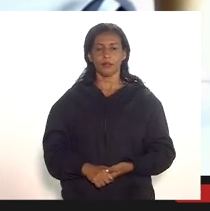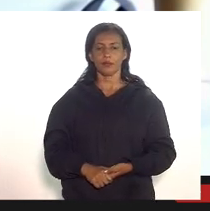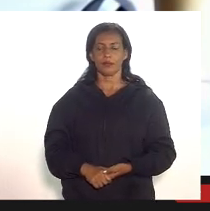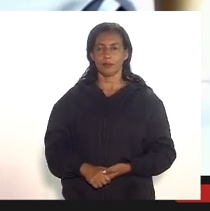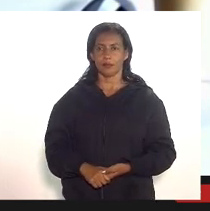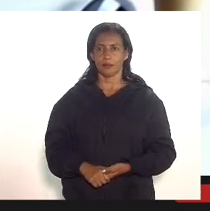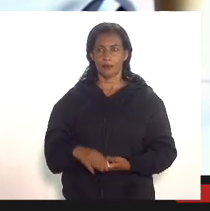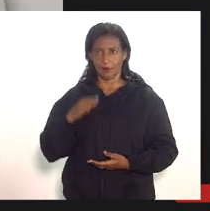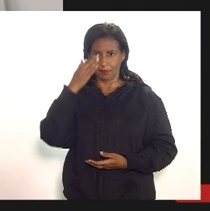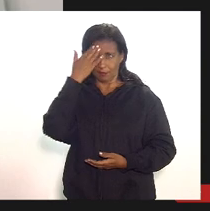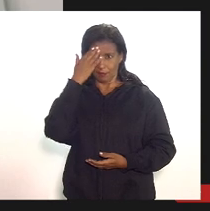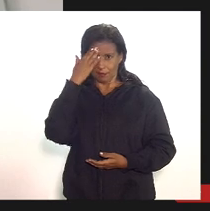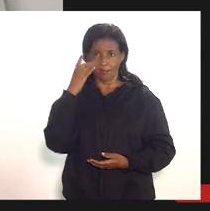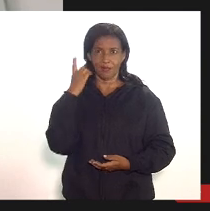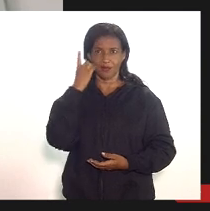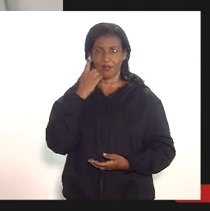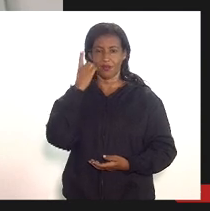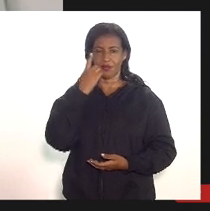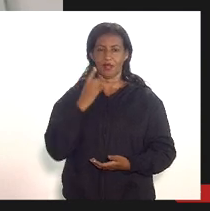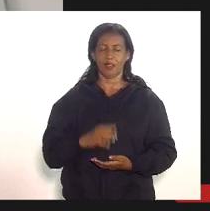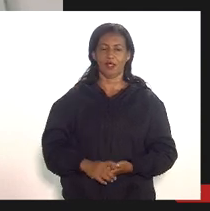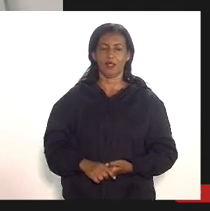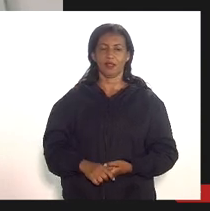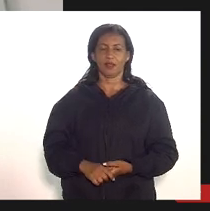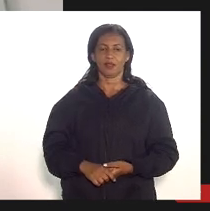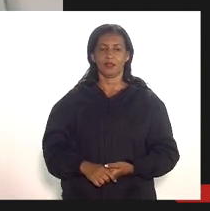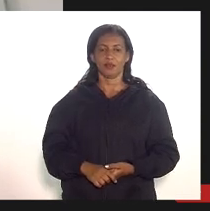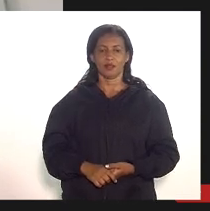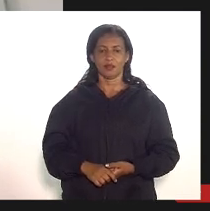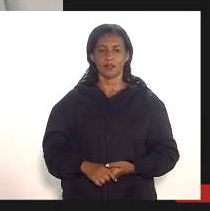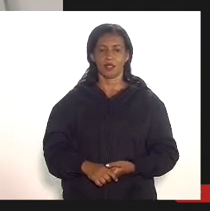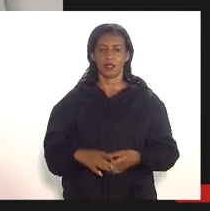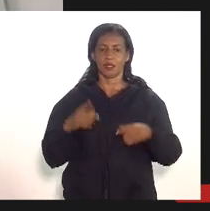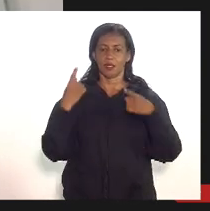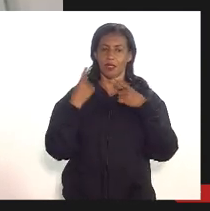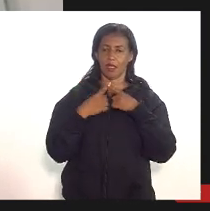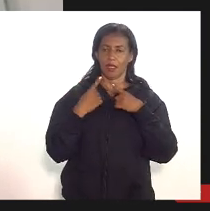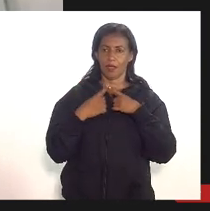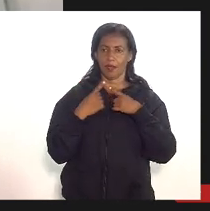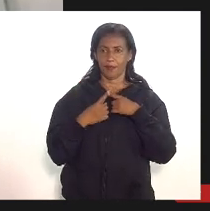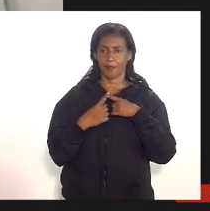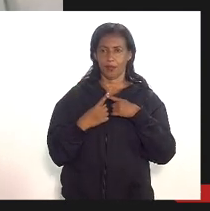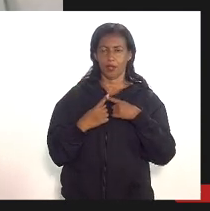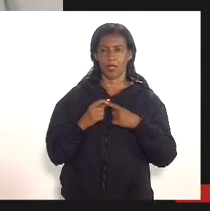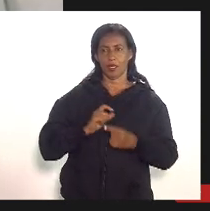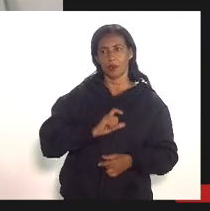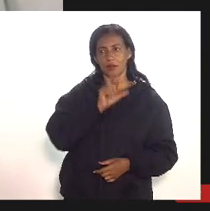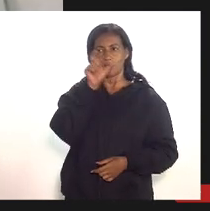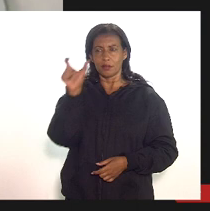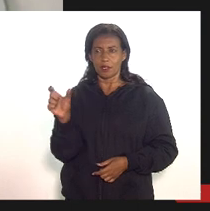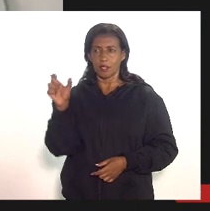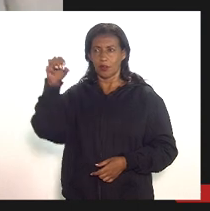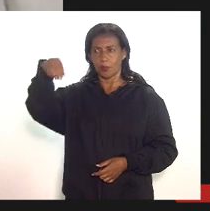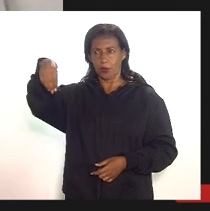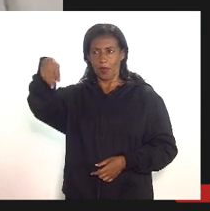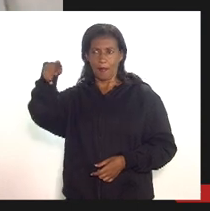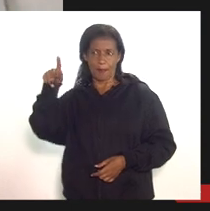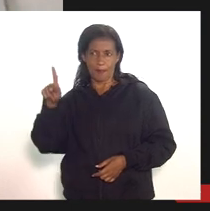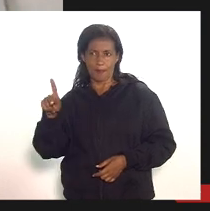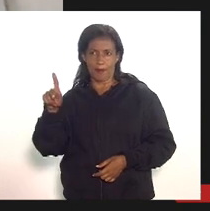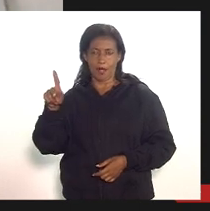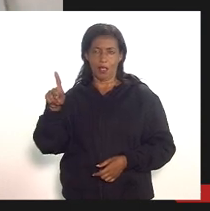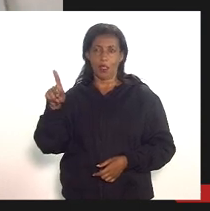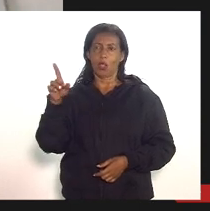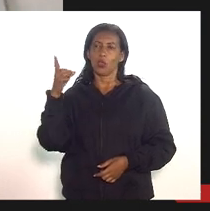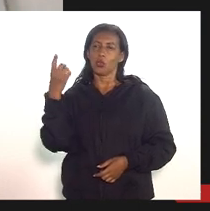tá ótimo é porque na exposição tanto do procurador doutor Paulo Henrique quanto do